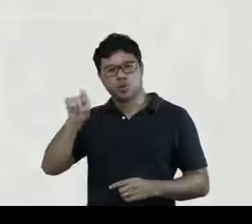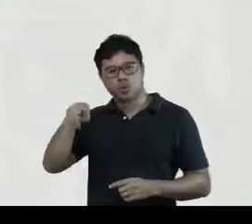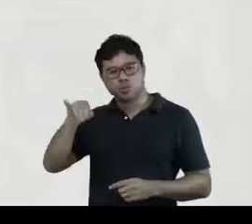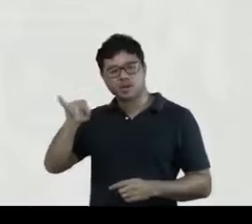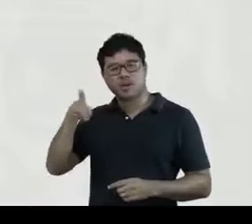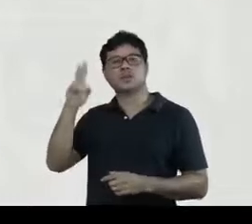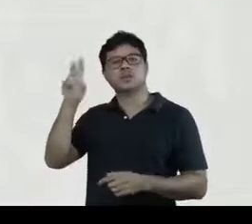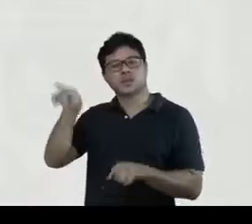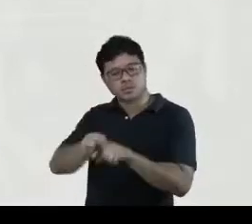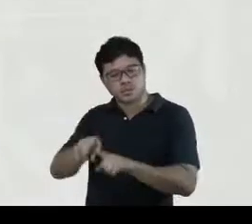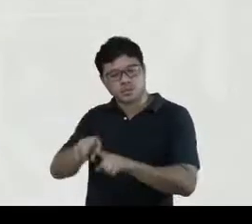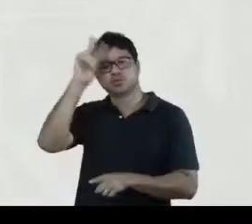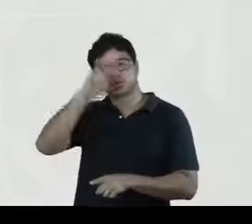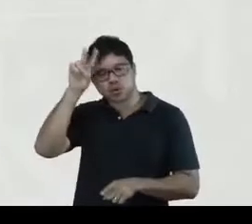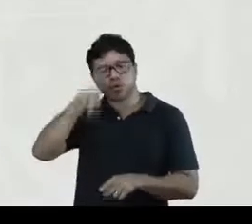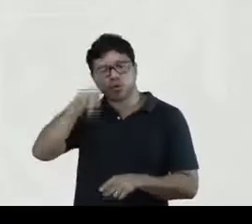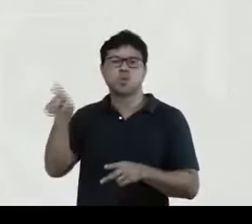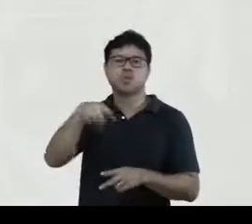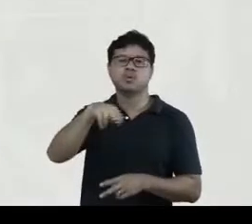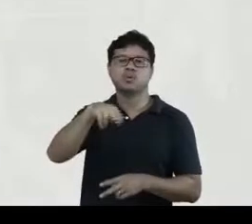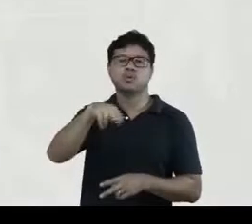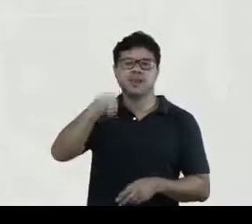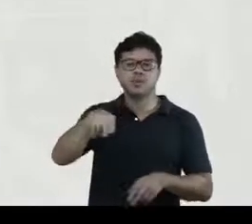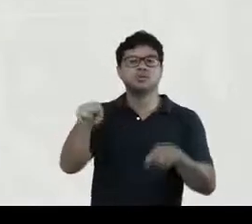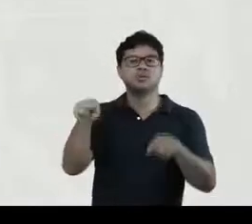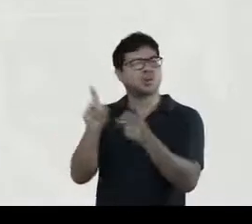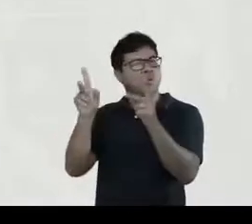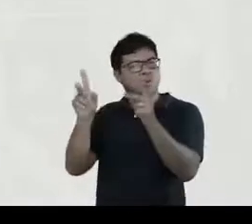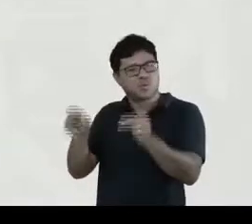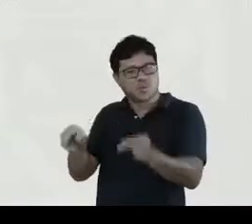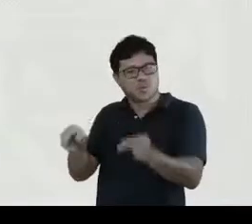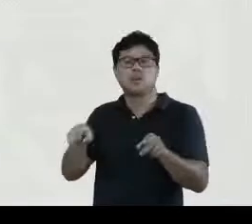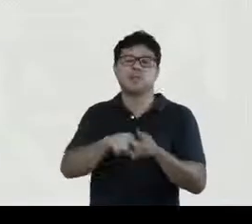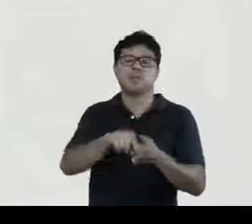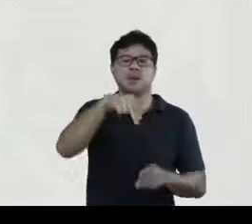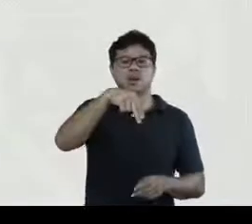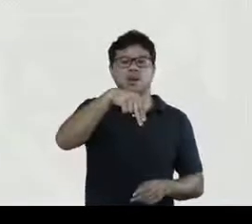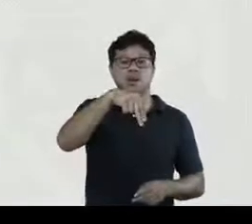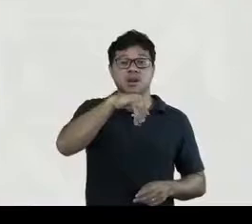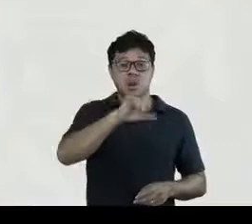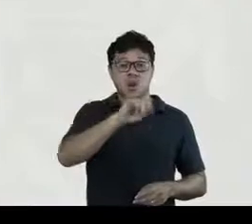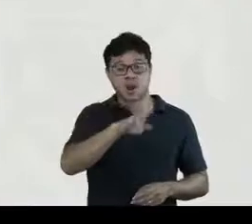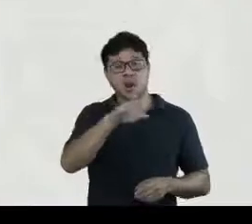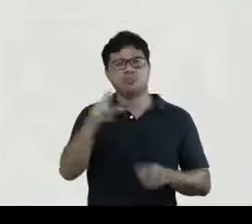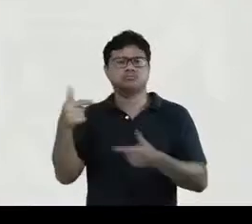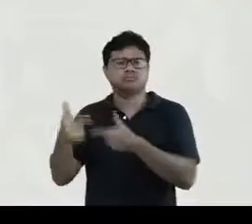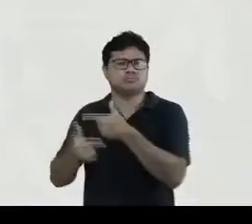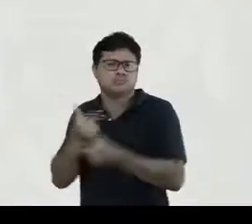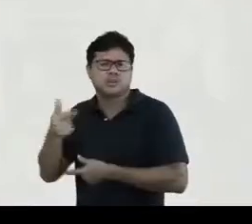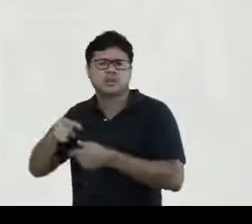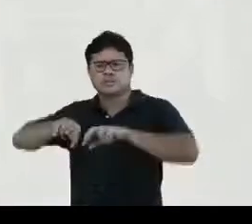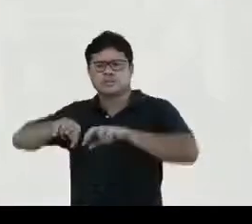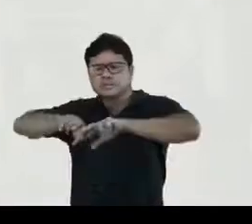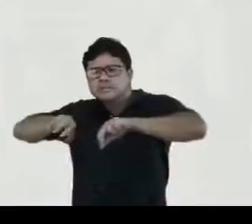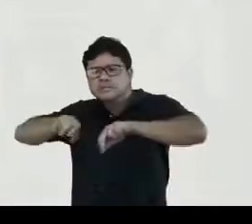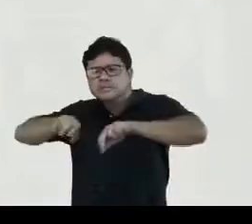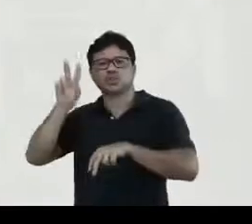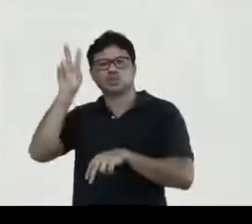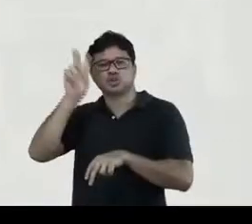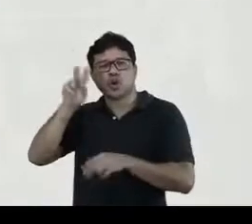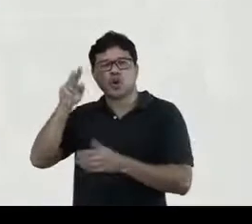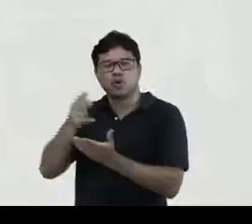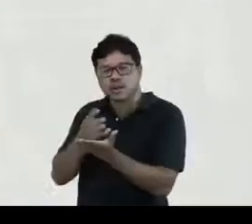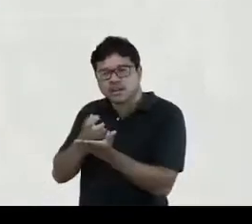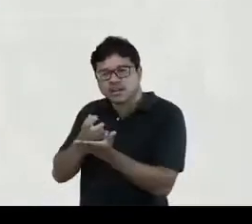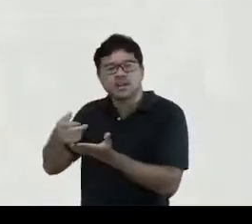também é historiadora, assim como o doutor Nelson também, não é? E o professor Nicolau também faz um trabalho de historiografia, não deixa de ser,